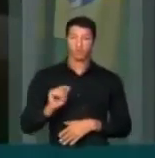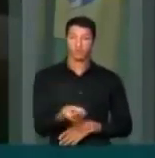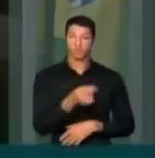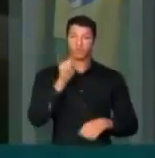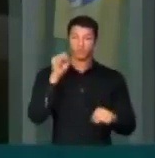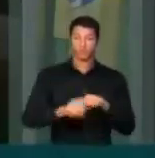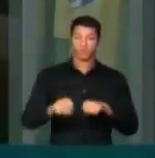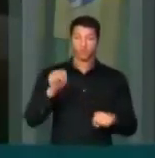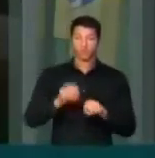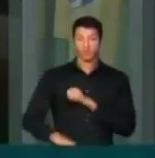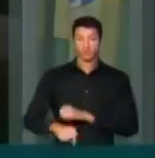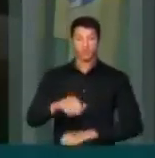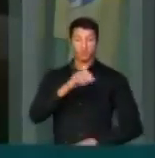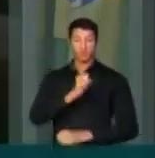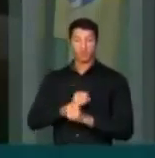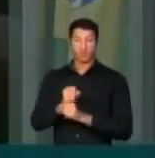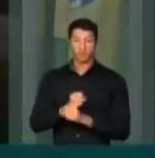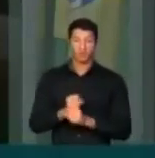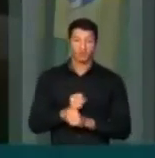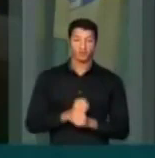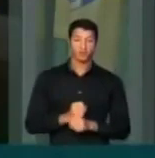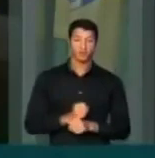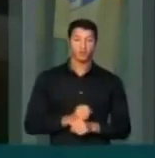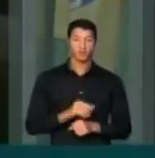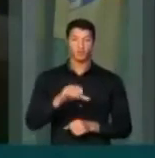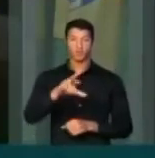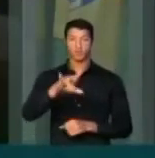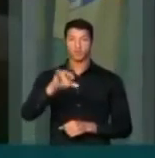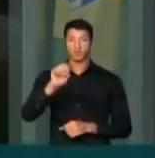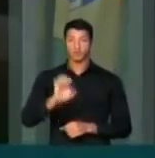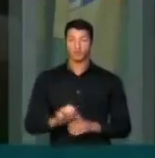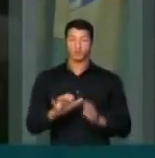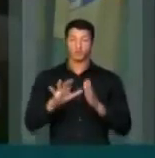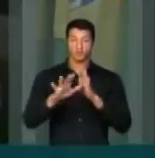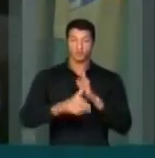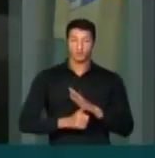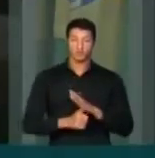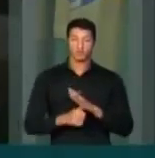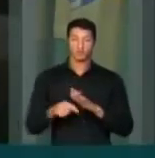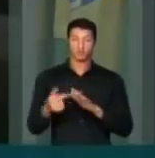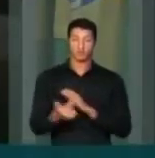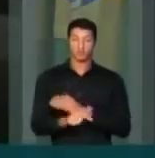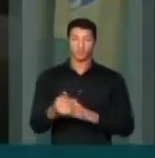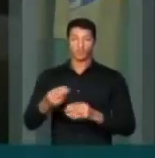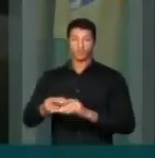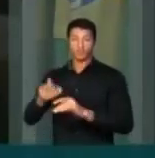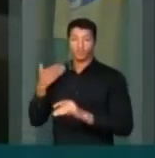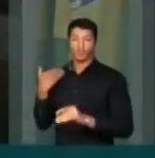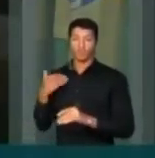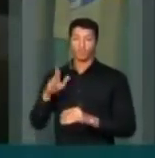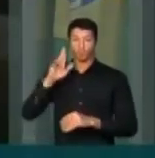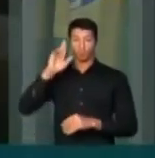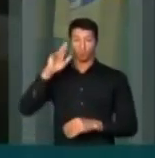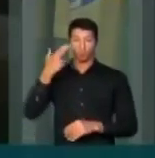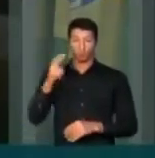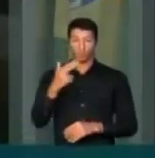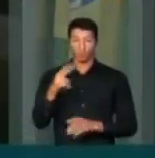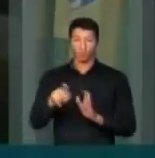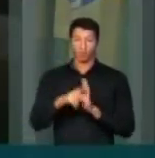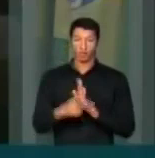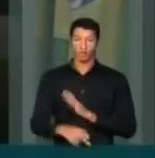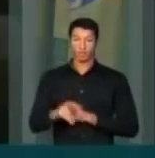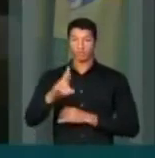assassinatos por ano, numa crise de corrupção sem precedente na história